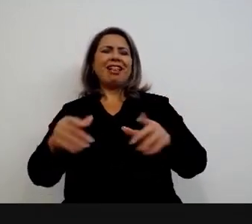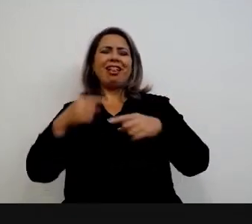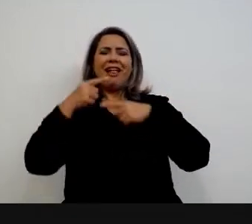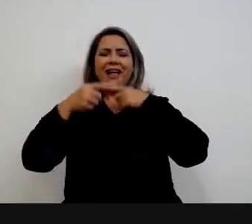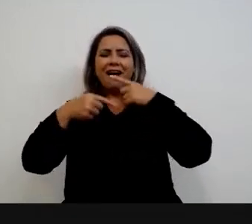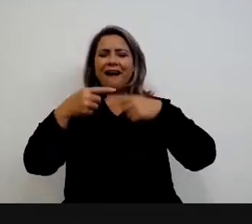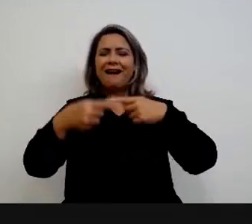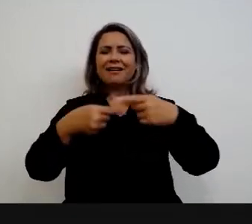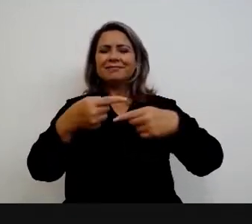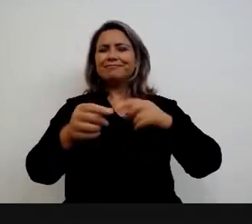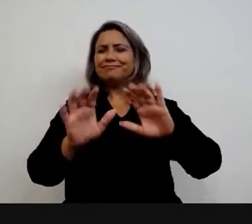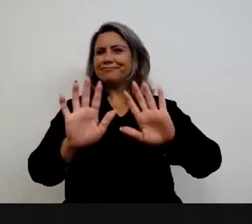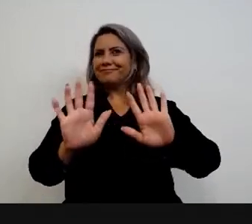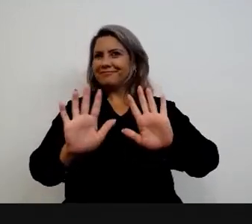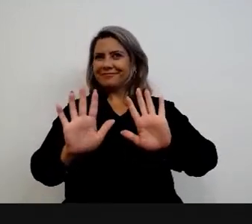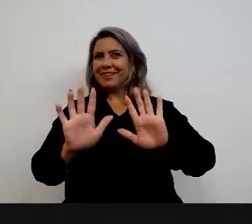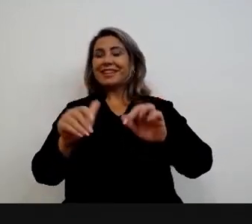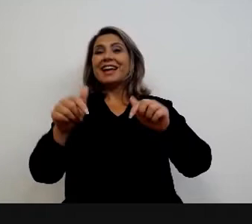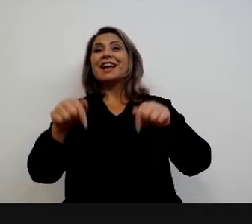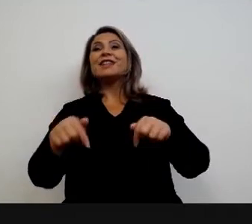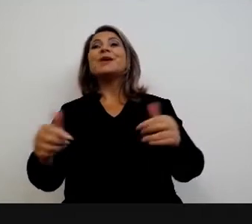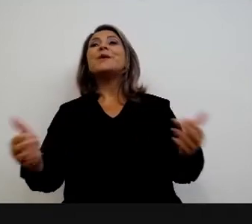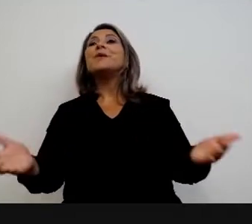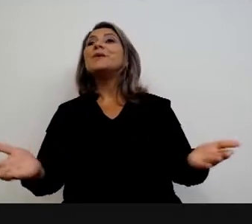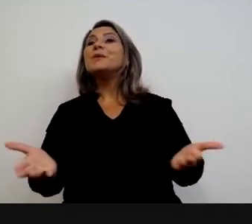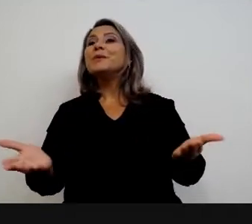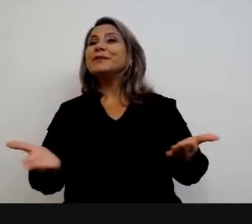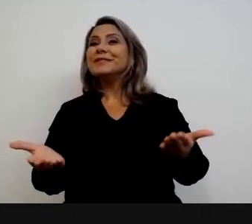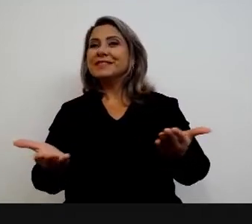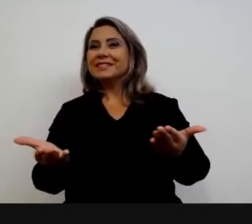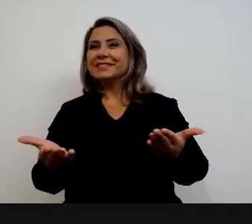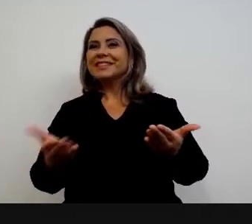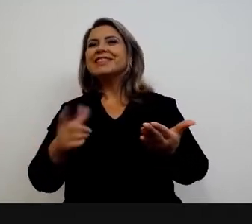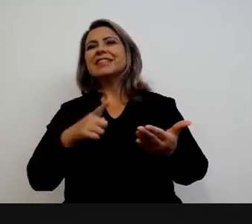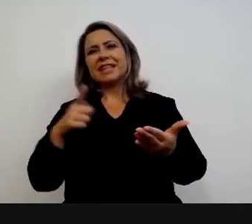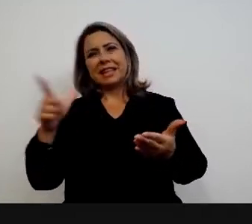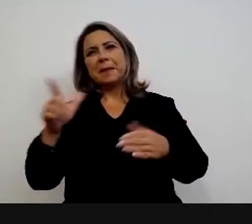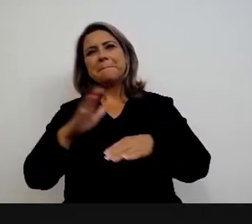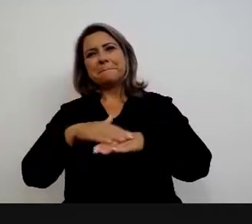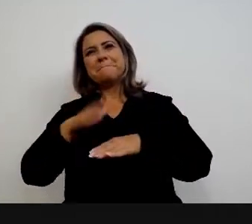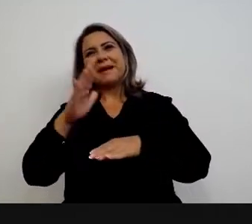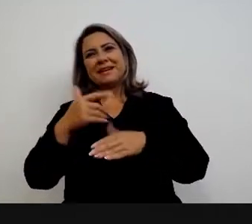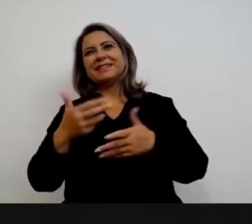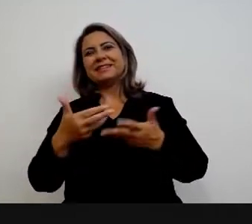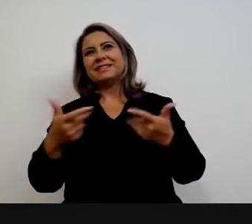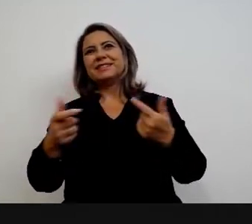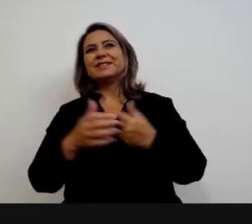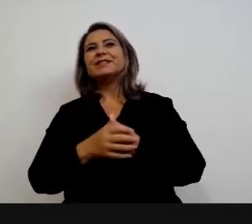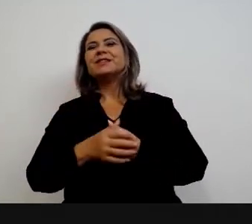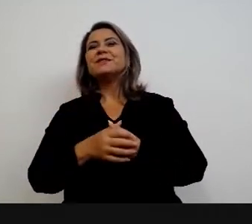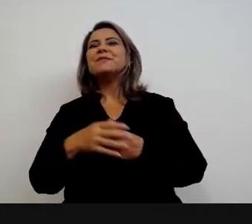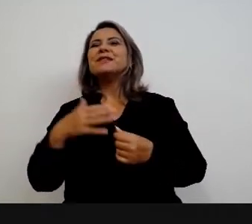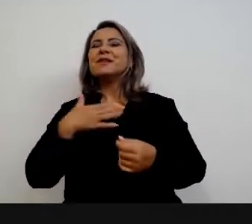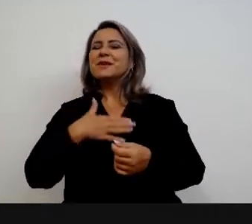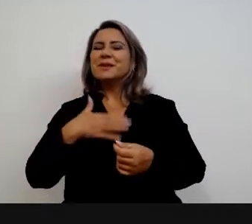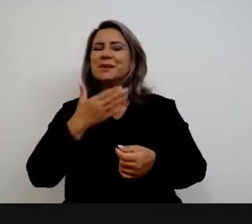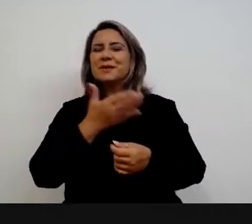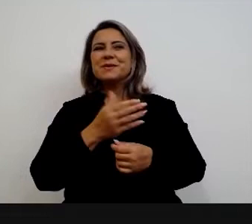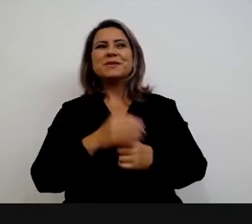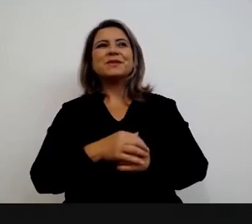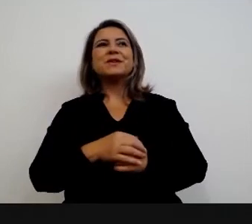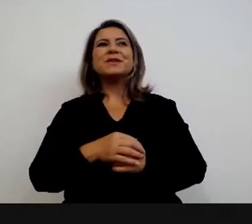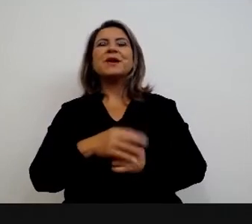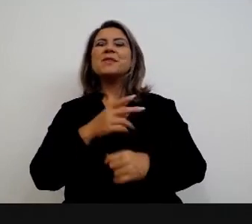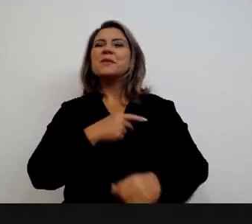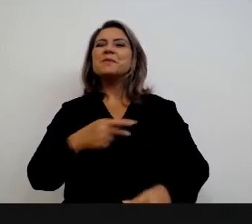prolongar muito, até porque nós estamos aqui por causa de outros eventos. O Diogo Costa, que é presidente da